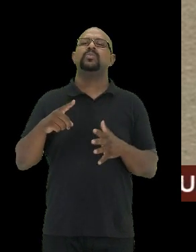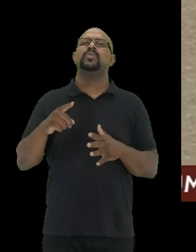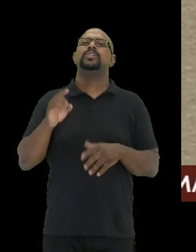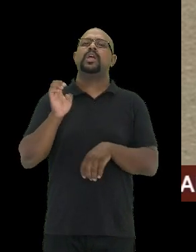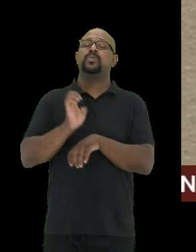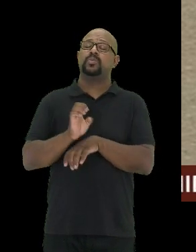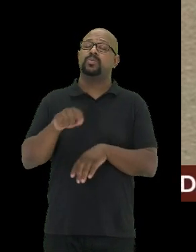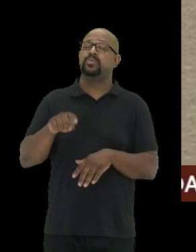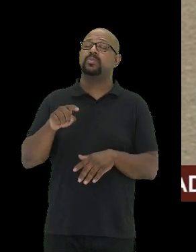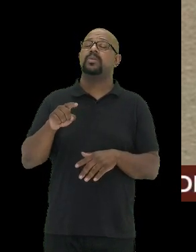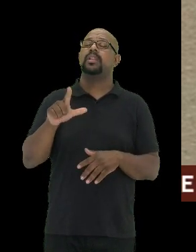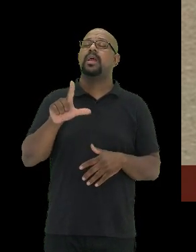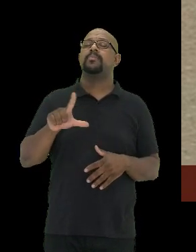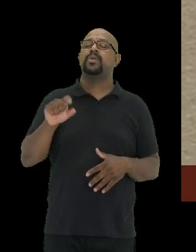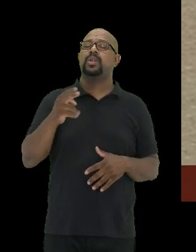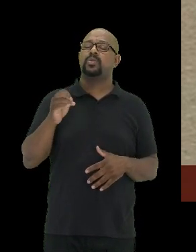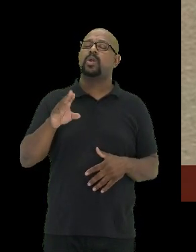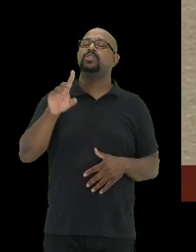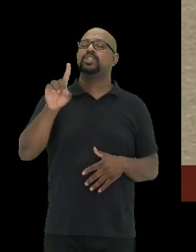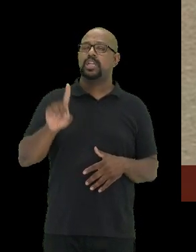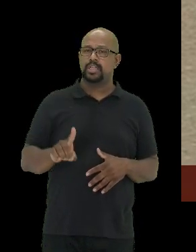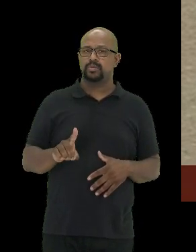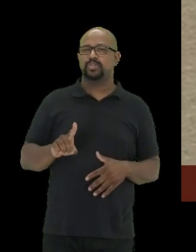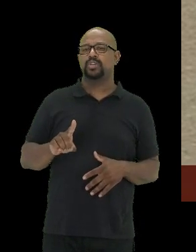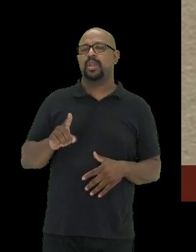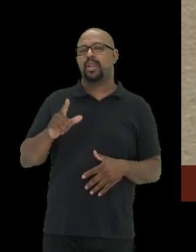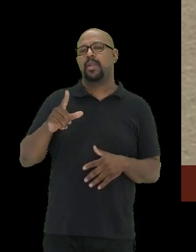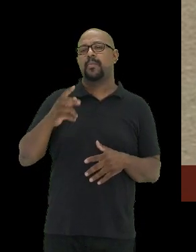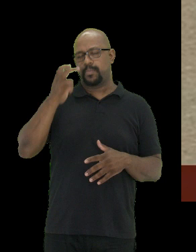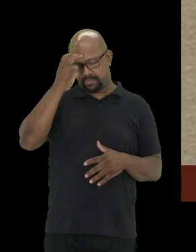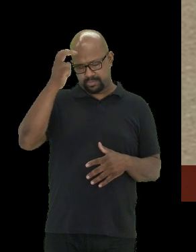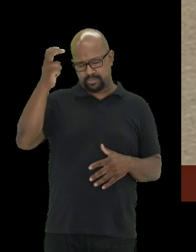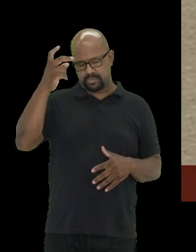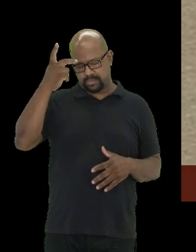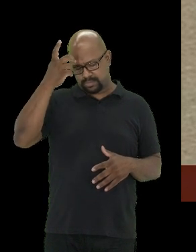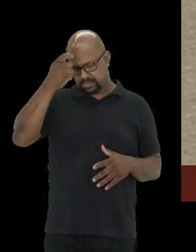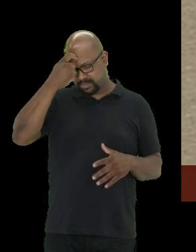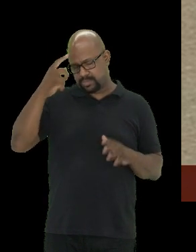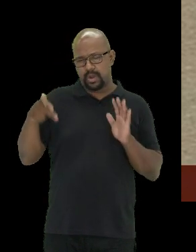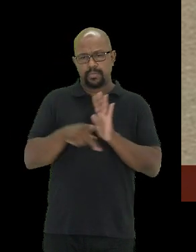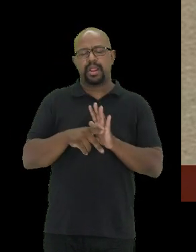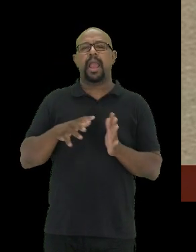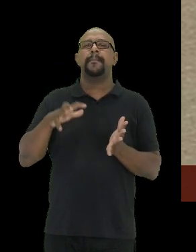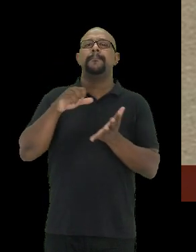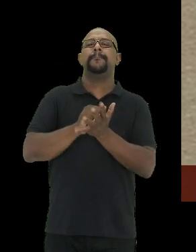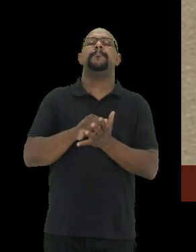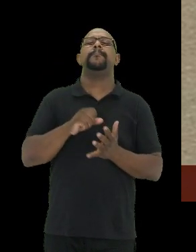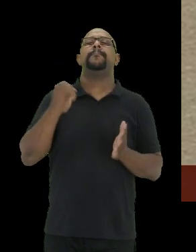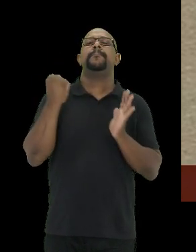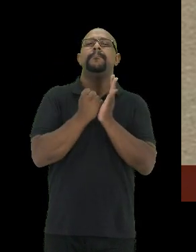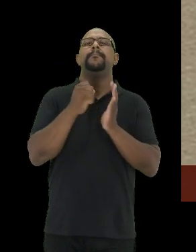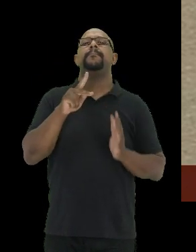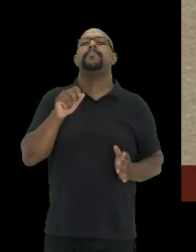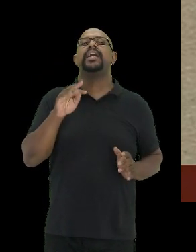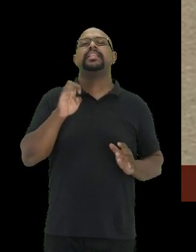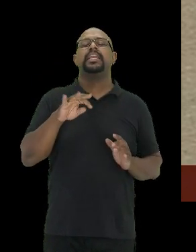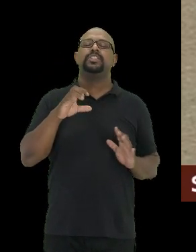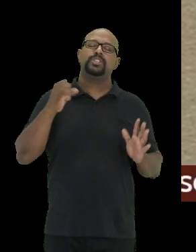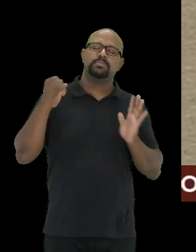moratória dos direitos de propriedade intelectual. Não é quebra de patentes, é que as patentes não